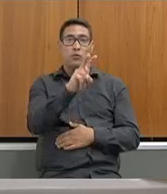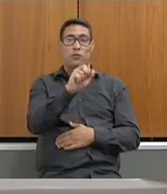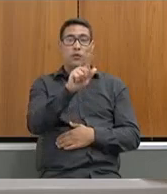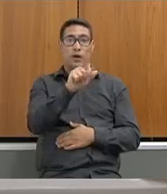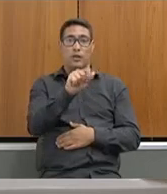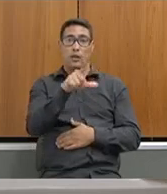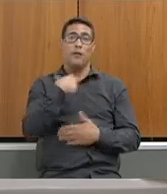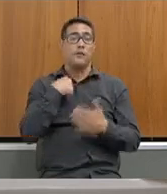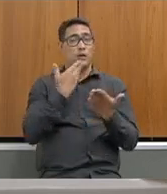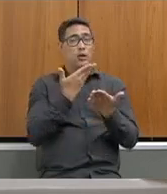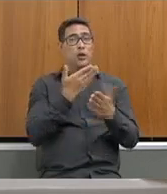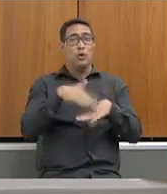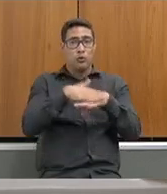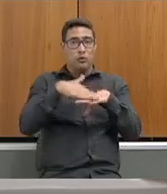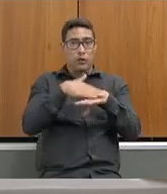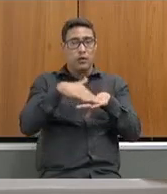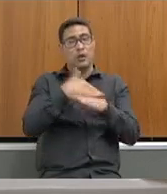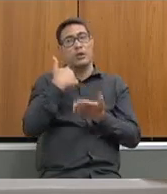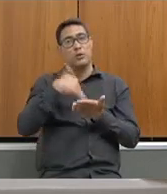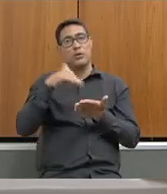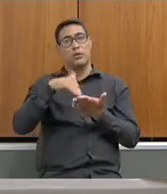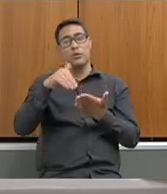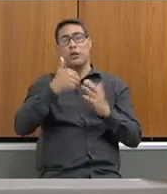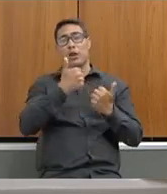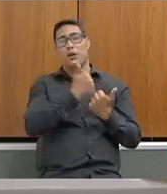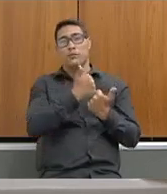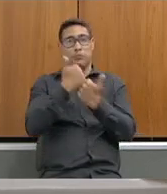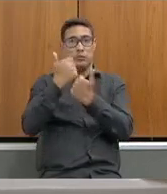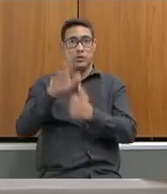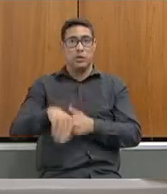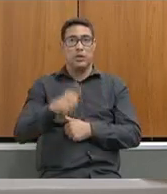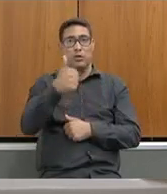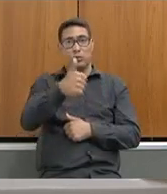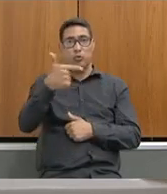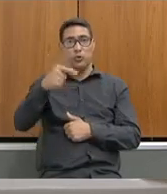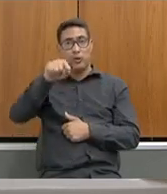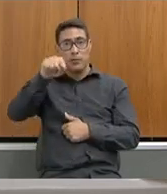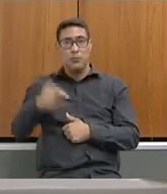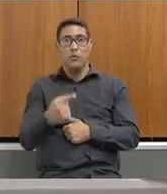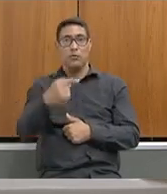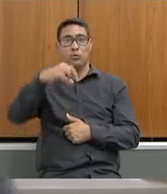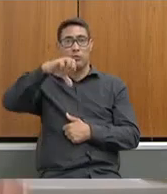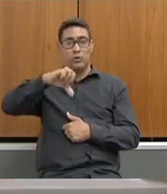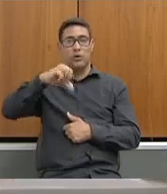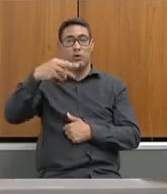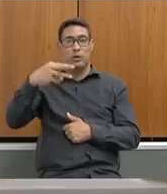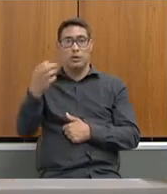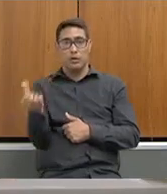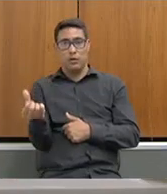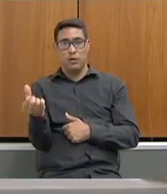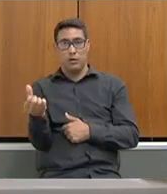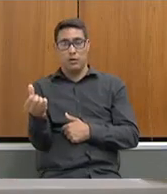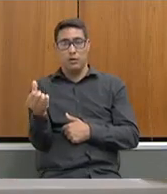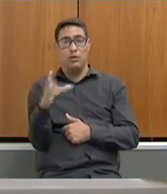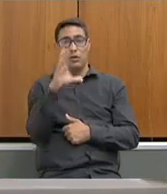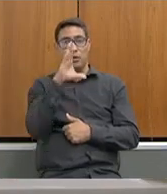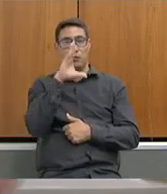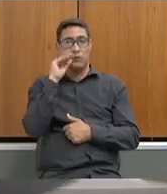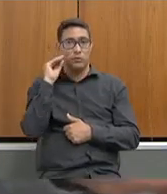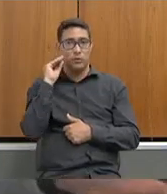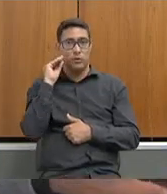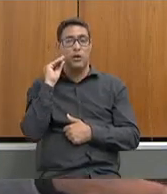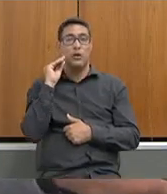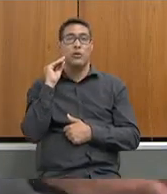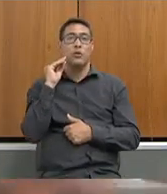subsecretária Glaucia. Nós já temos nomeados 12 mil 936 servidores. O o 2017?